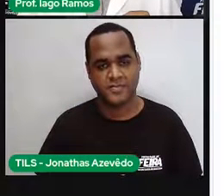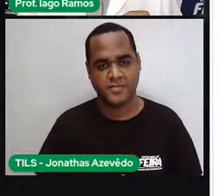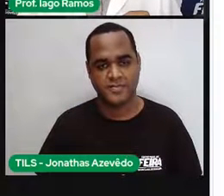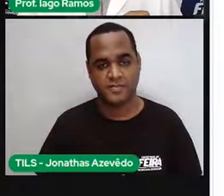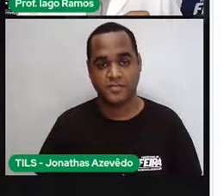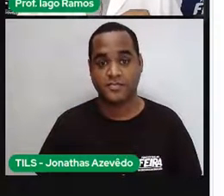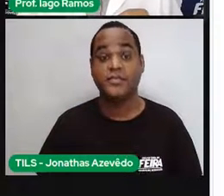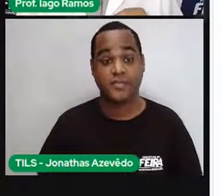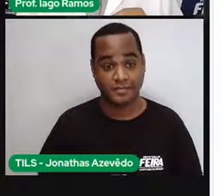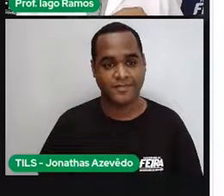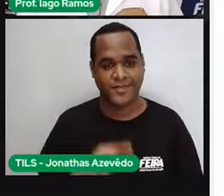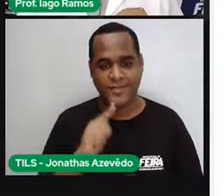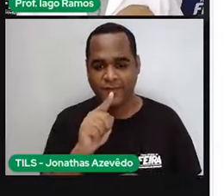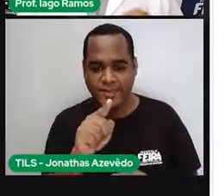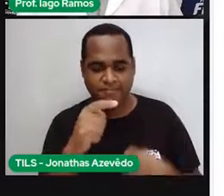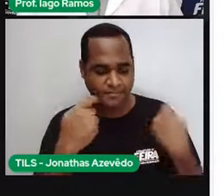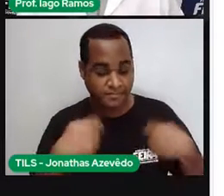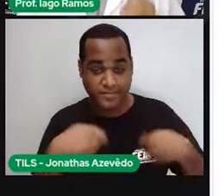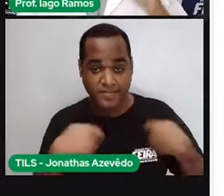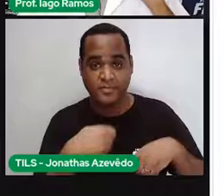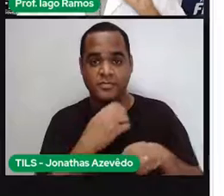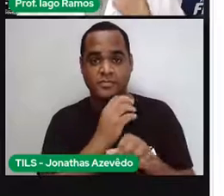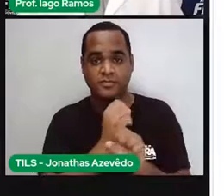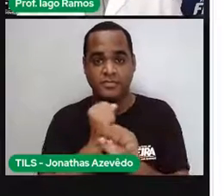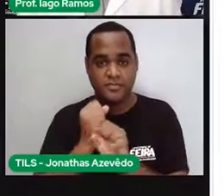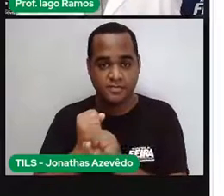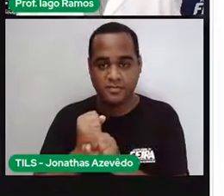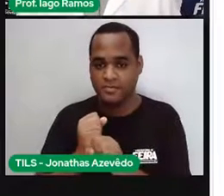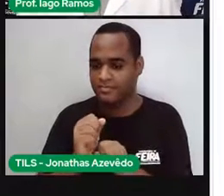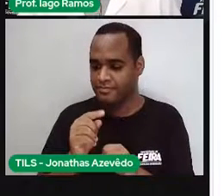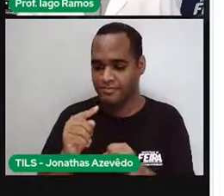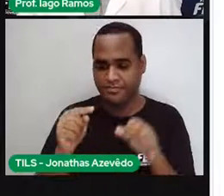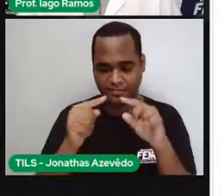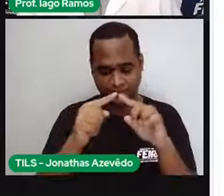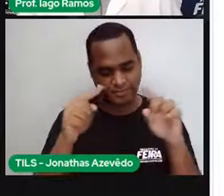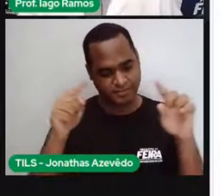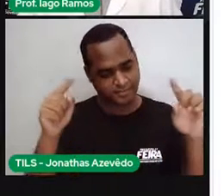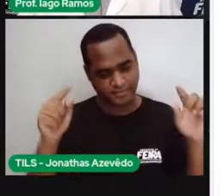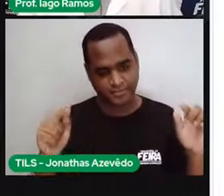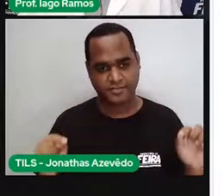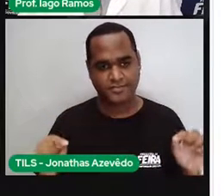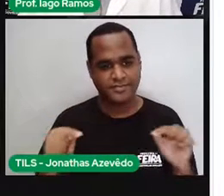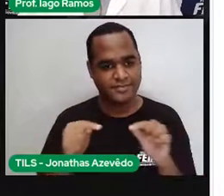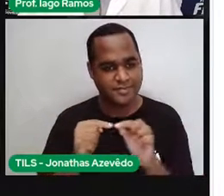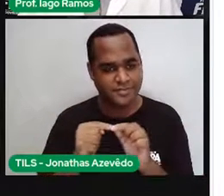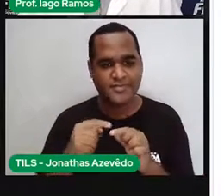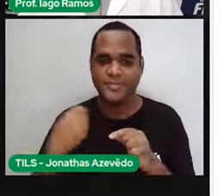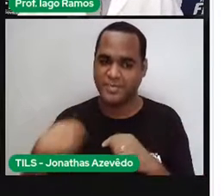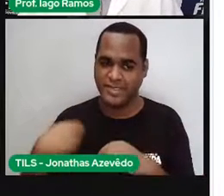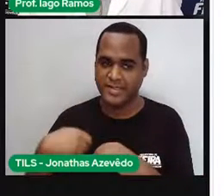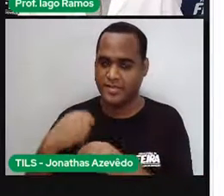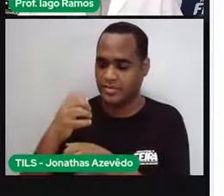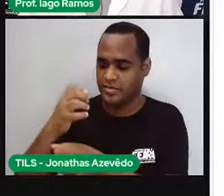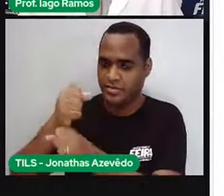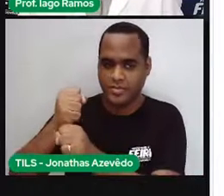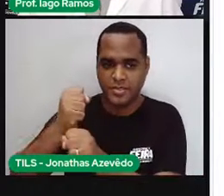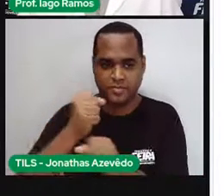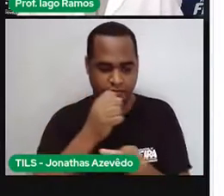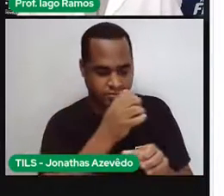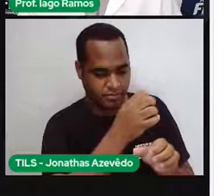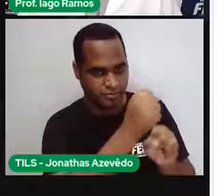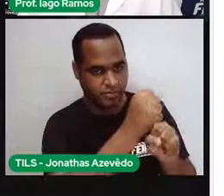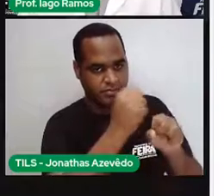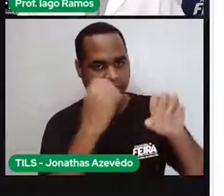basta somar as medidas dos lados, foi o que a gente fez naquele campo de futebol. Para encontrar